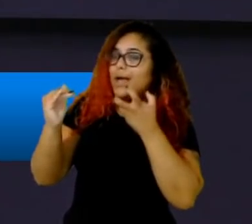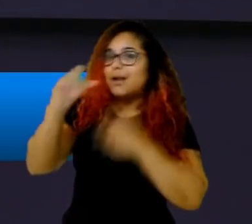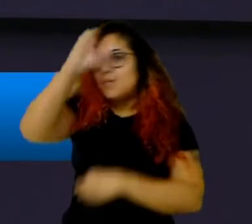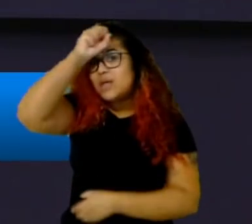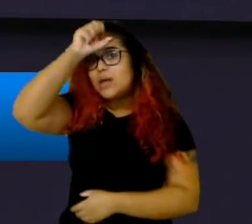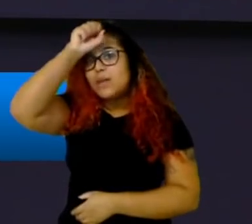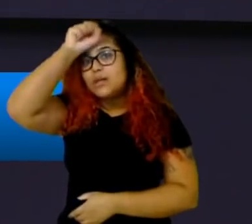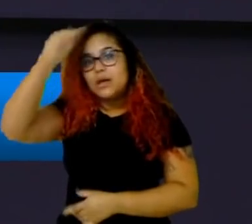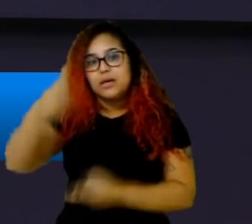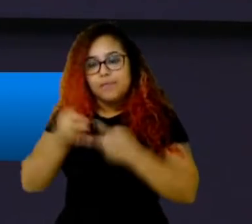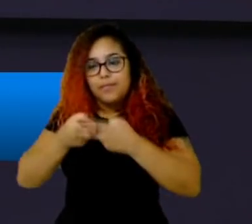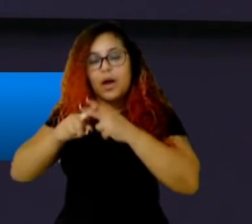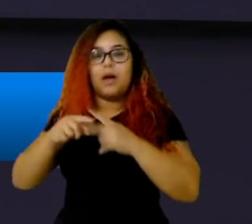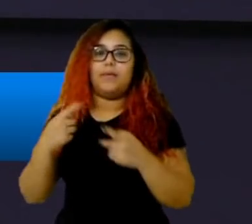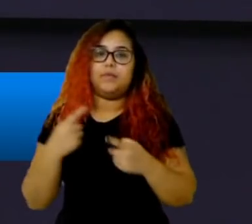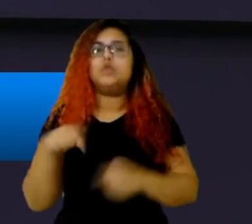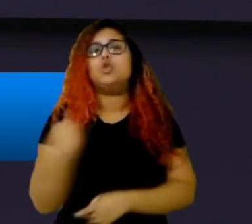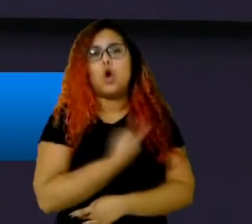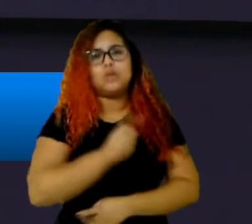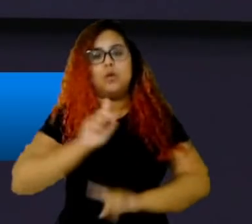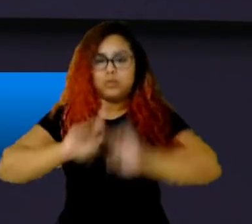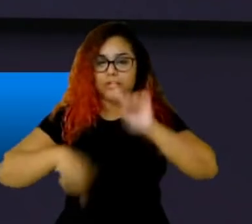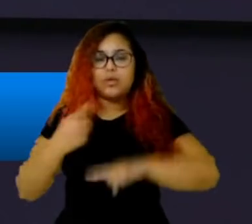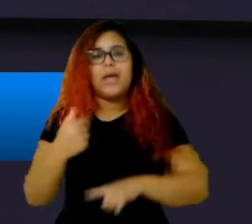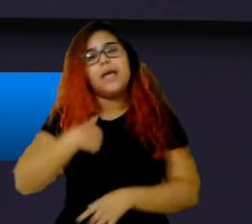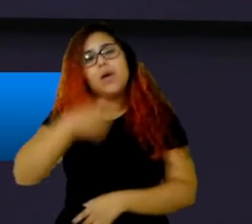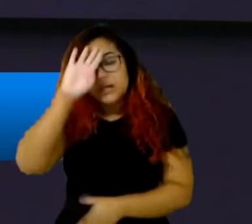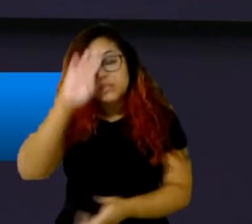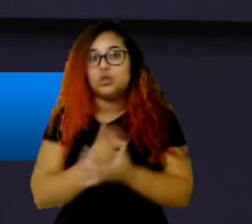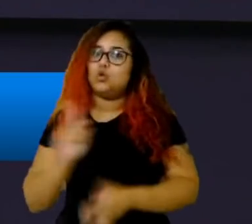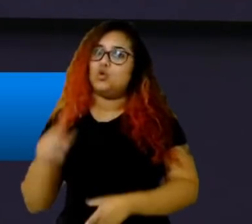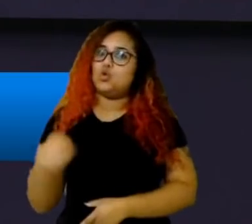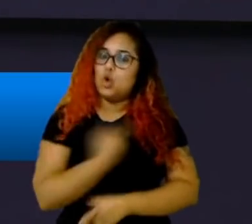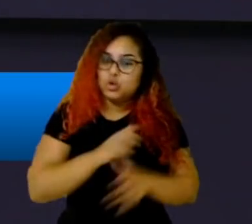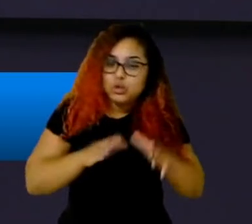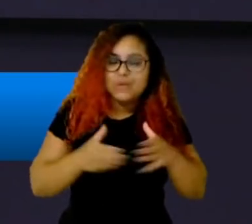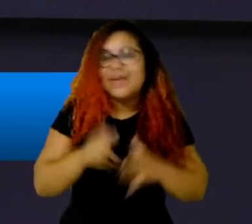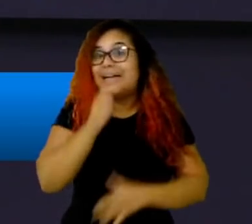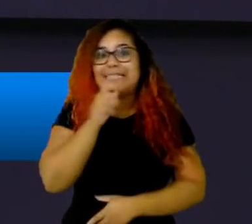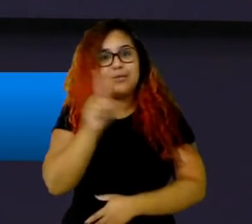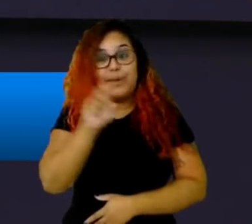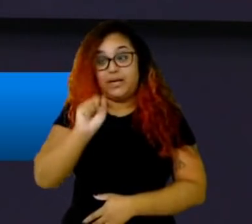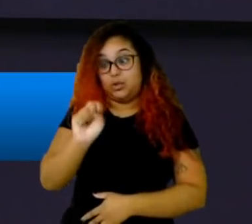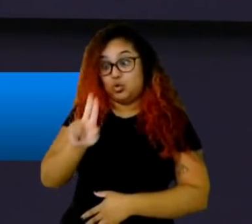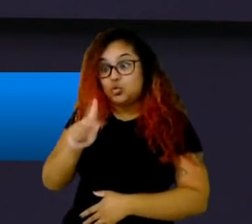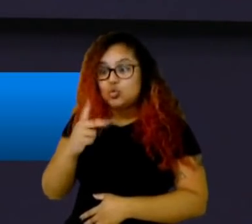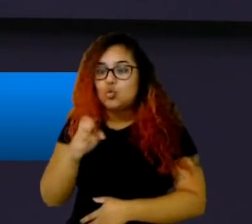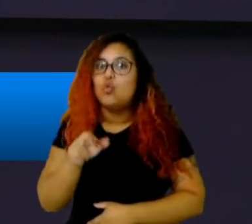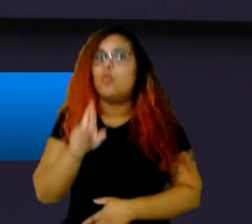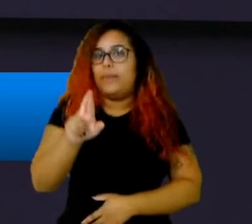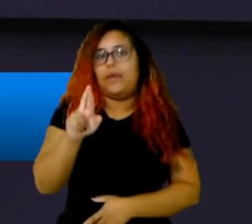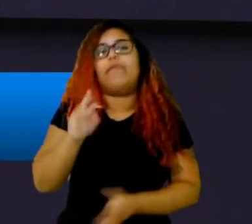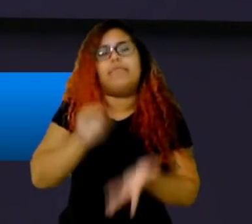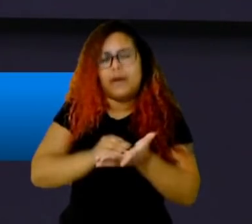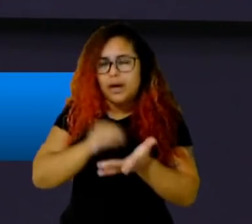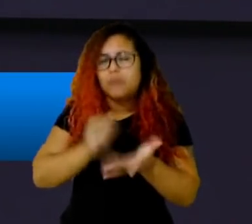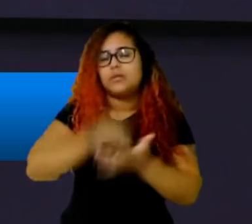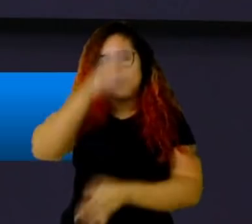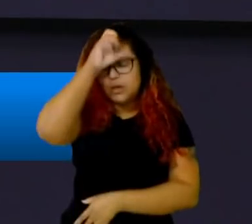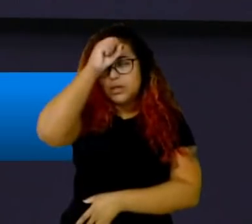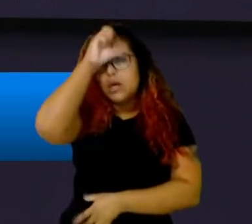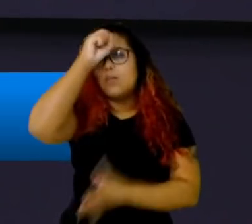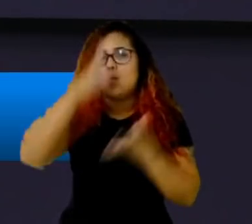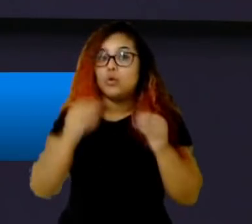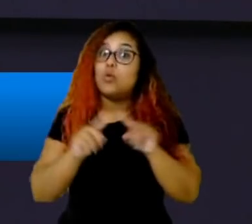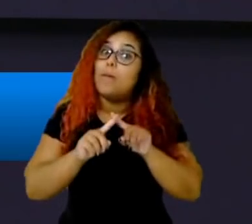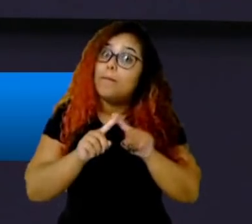o super time que todo mundo fala, né eu acho que a gente ainda tem muito espaço pra aprender, né, mas e um dos times que a gente tentou aprender